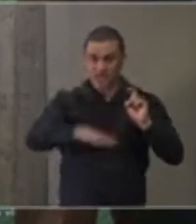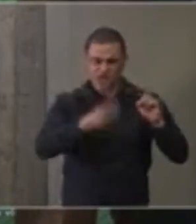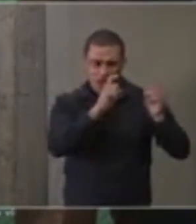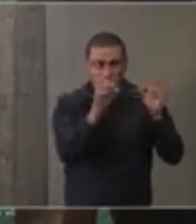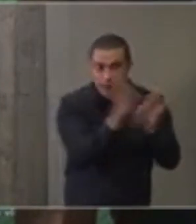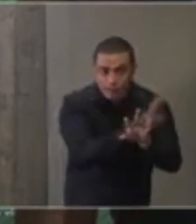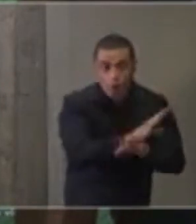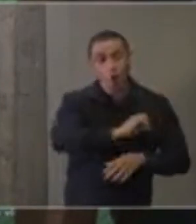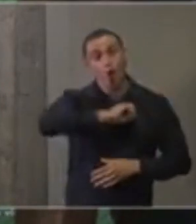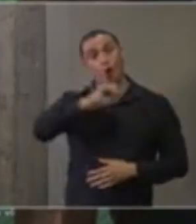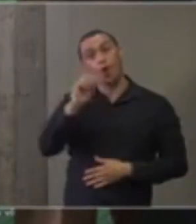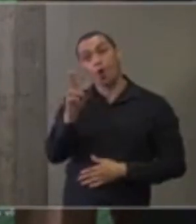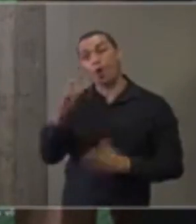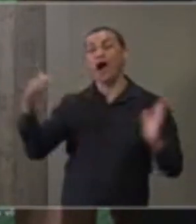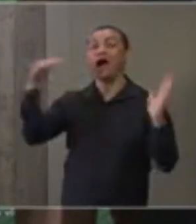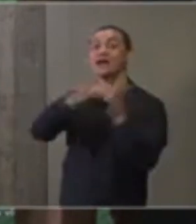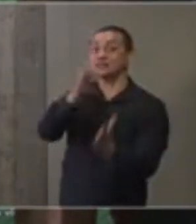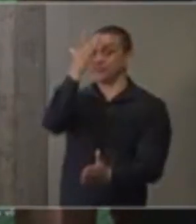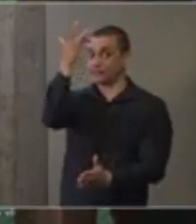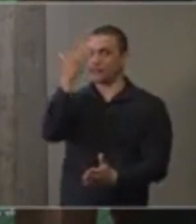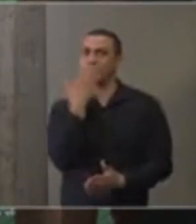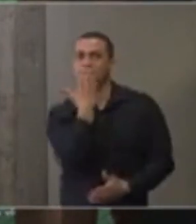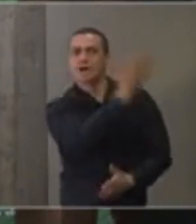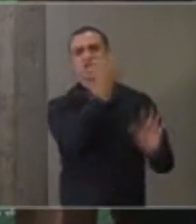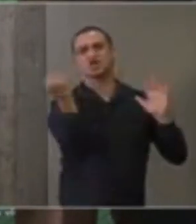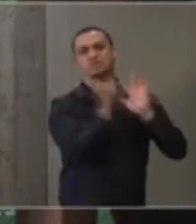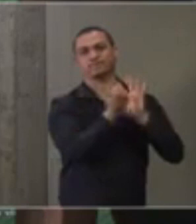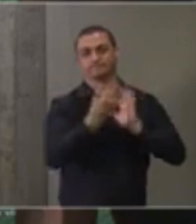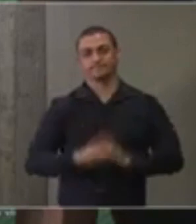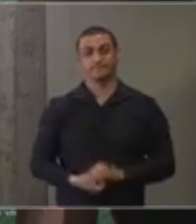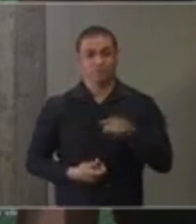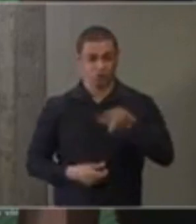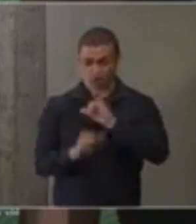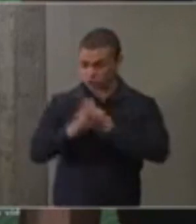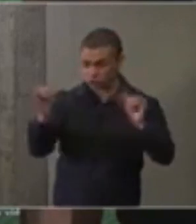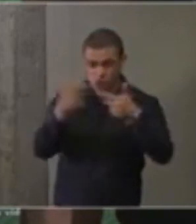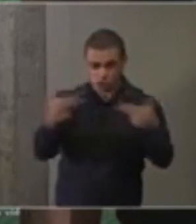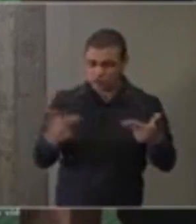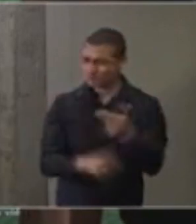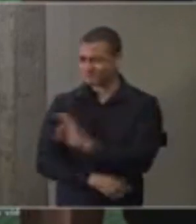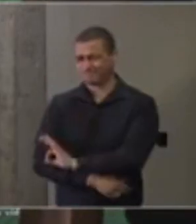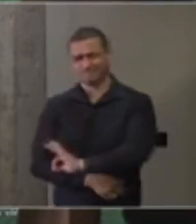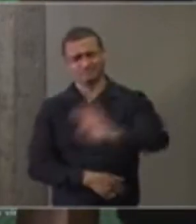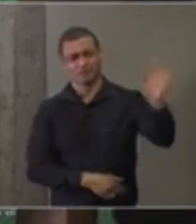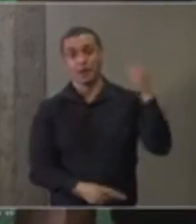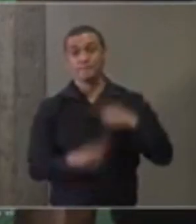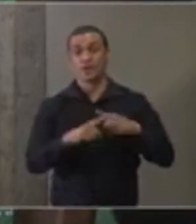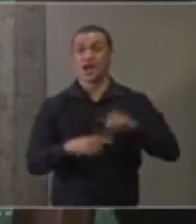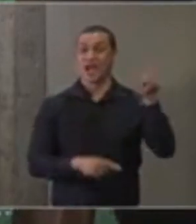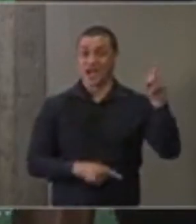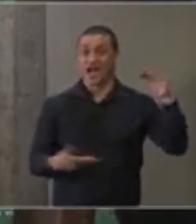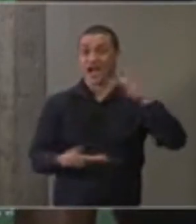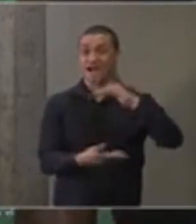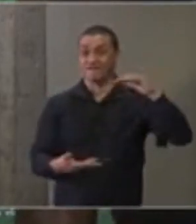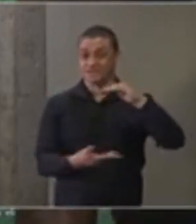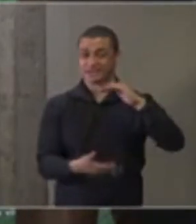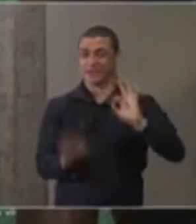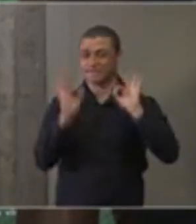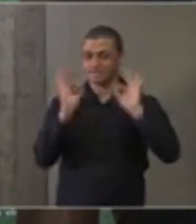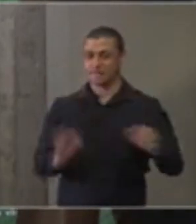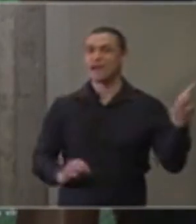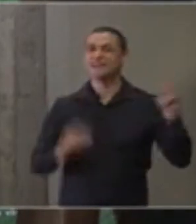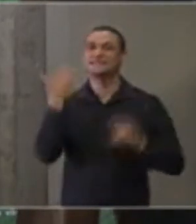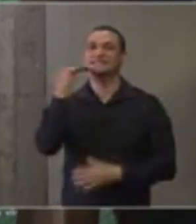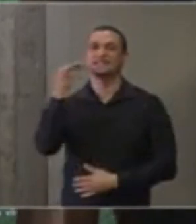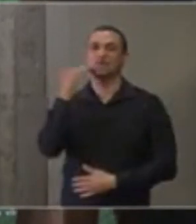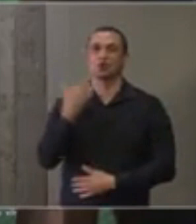ou, no máximo, até amanhã. Então, é ótima notícia, governador, porque a Anvisa, certamente, entendeu,